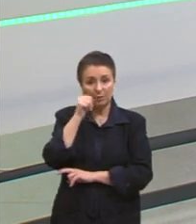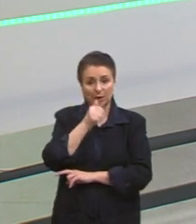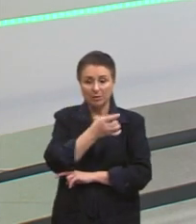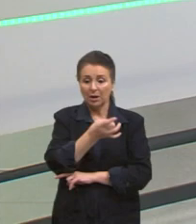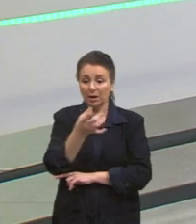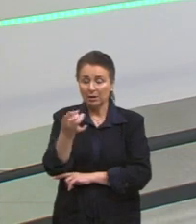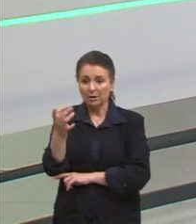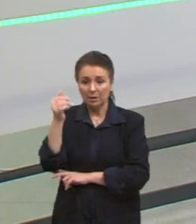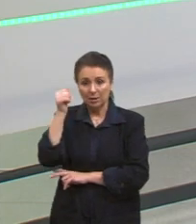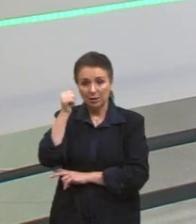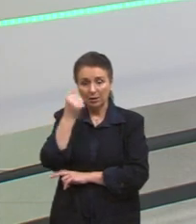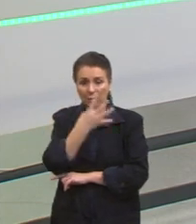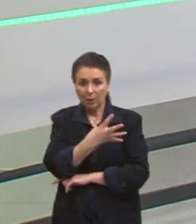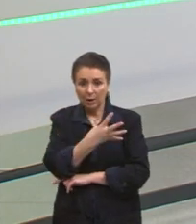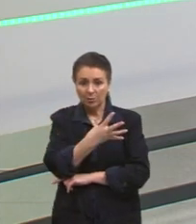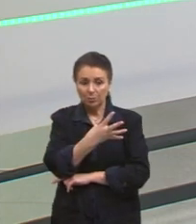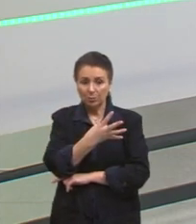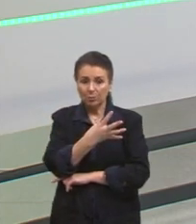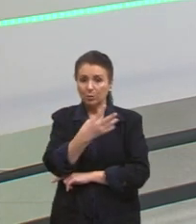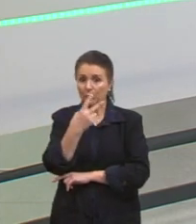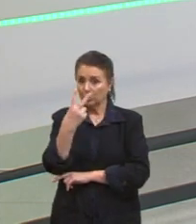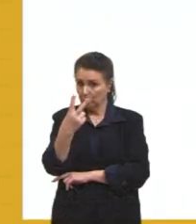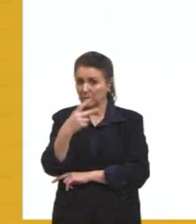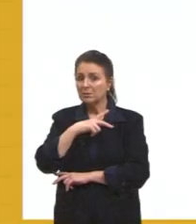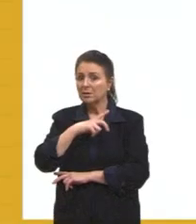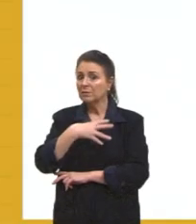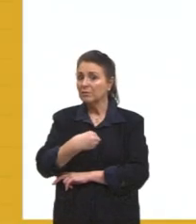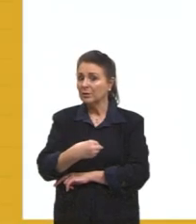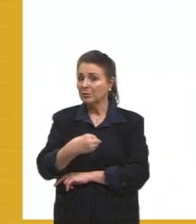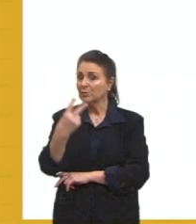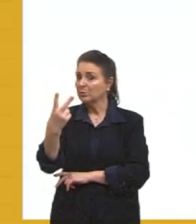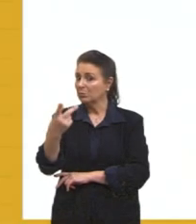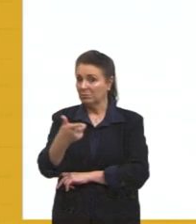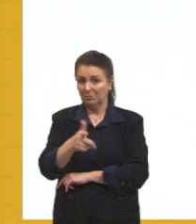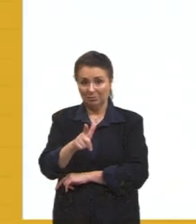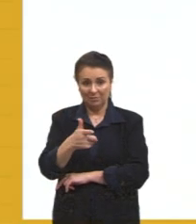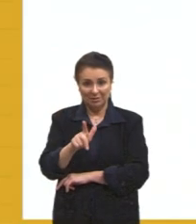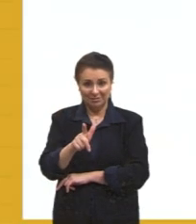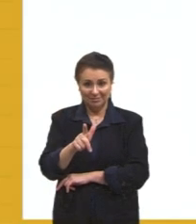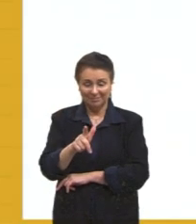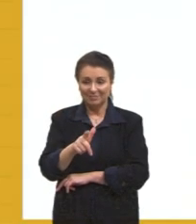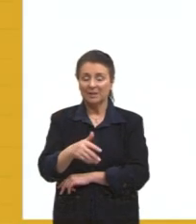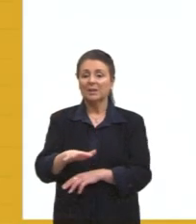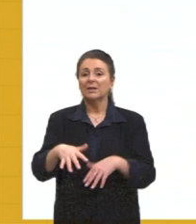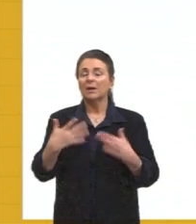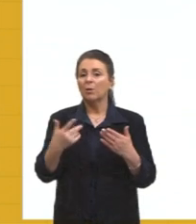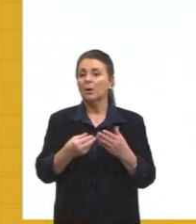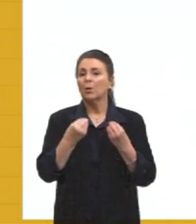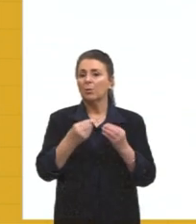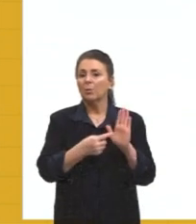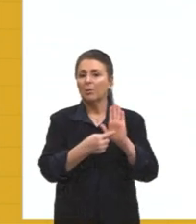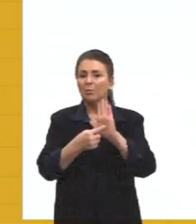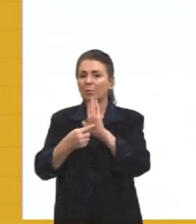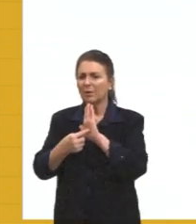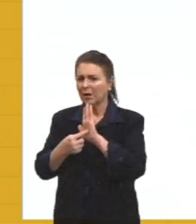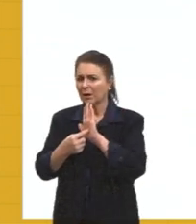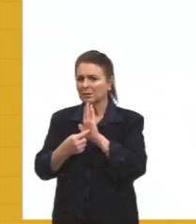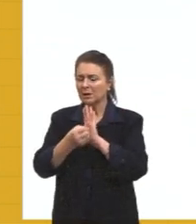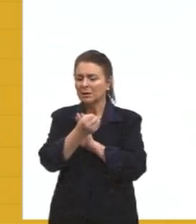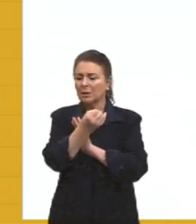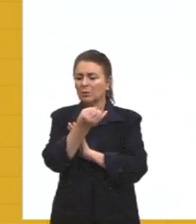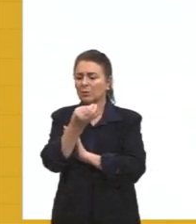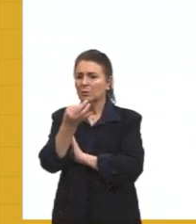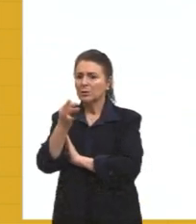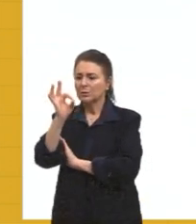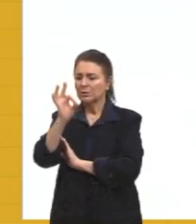a cada quatro, duas têm filhos, vamos dizer assim, tá? Tá relacionado a isso. Onde é que vai aparecer essas taxas, né? Principalmente